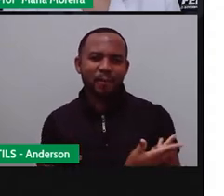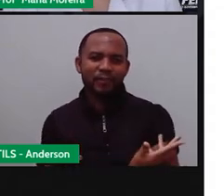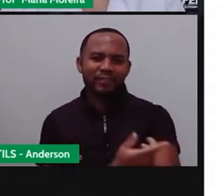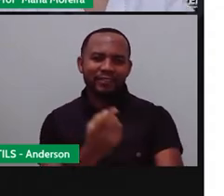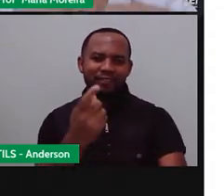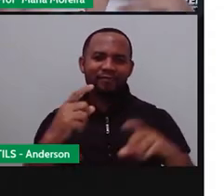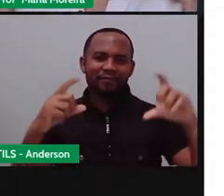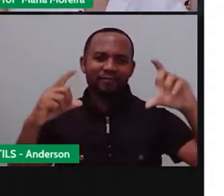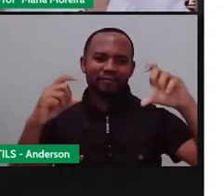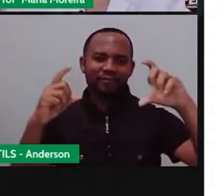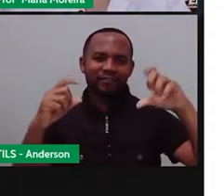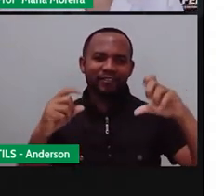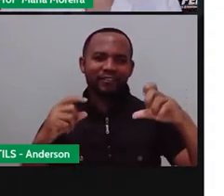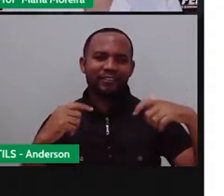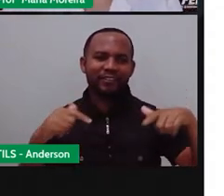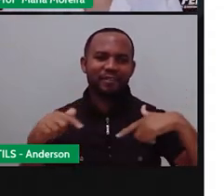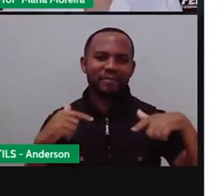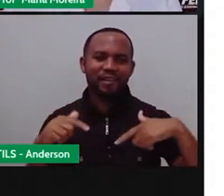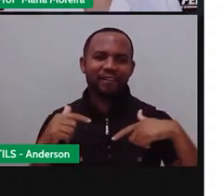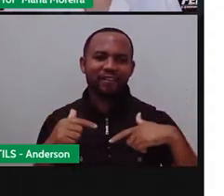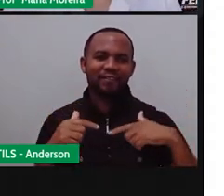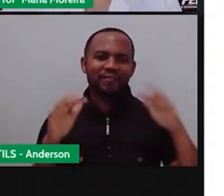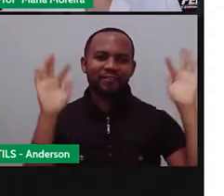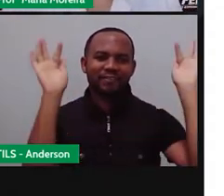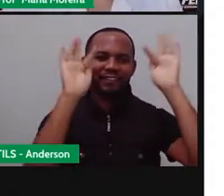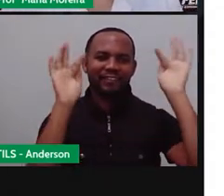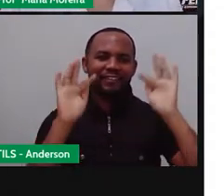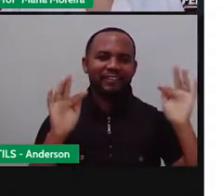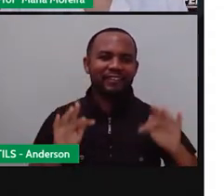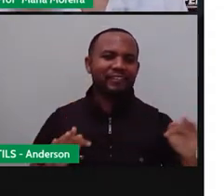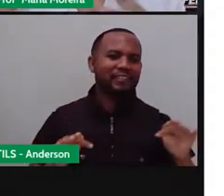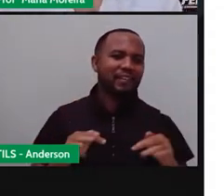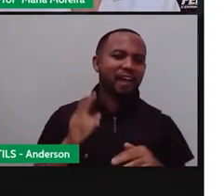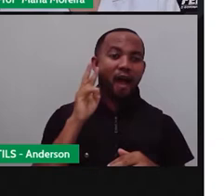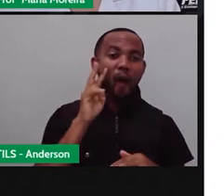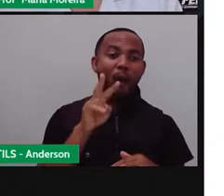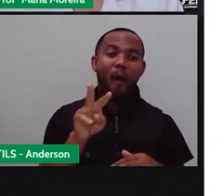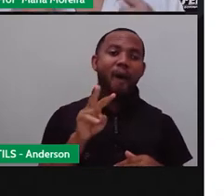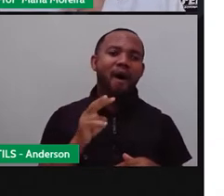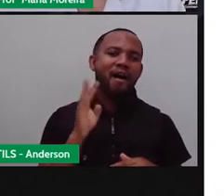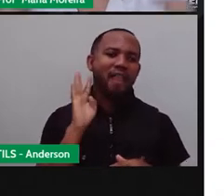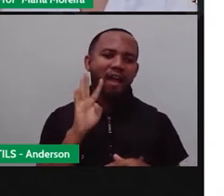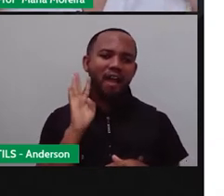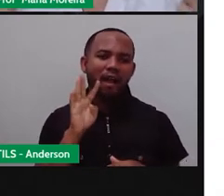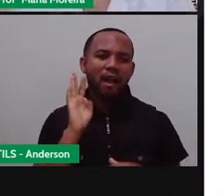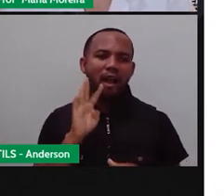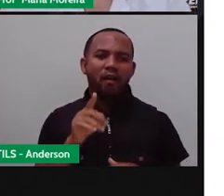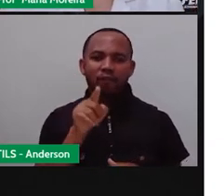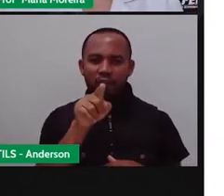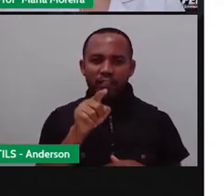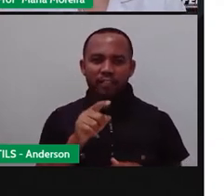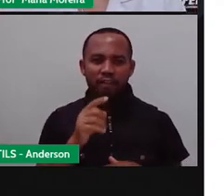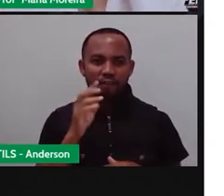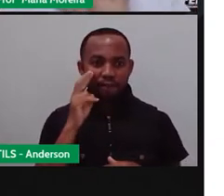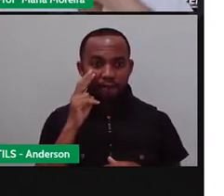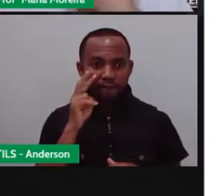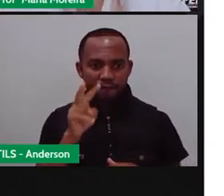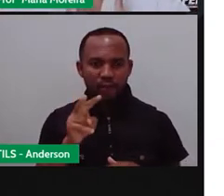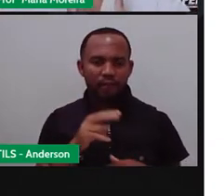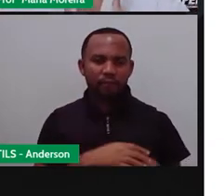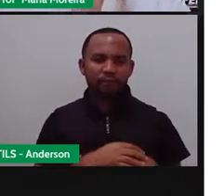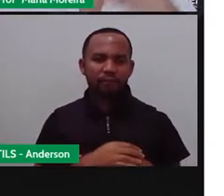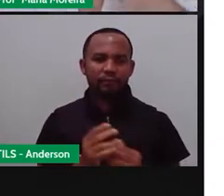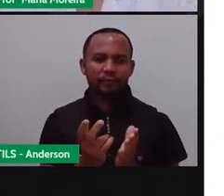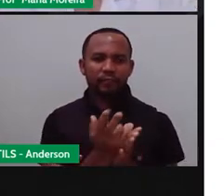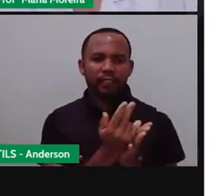Então, olha, essa alegria que ele passa também através das cores, ele passa o quê? No próprio desenho que está sempre o quê?